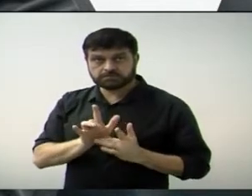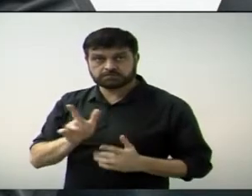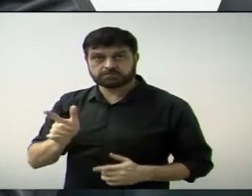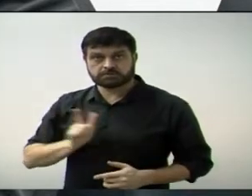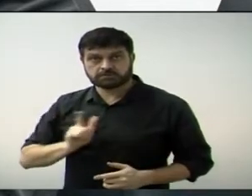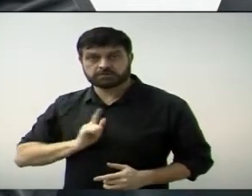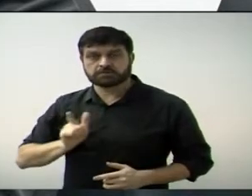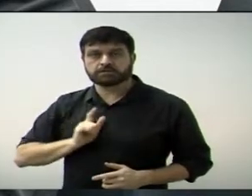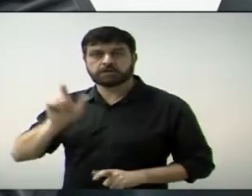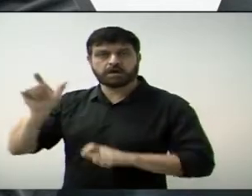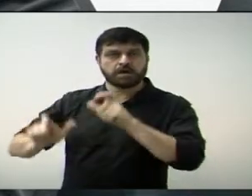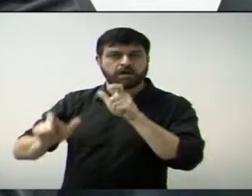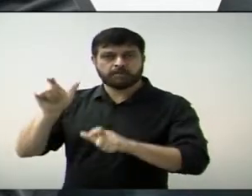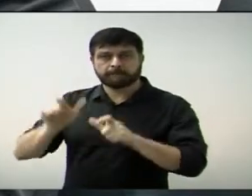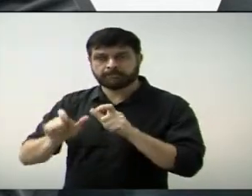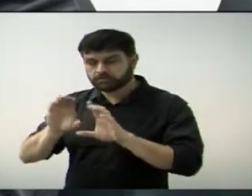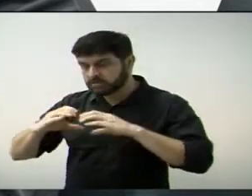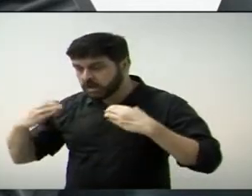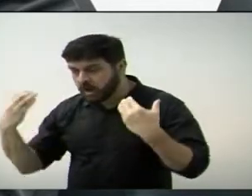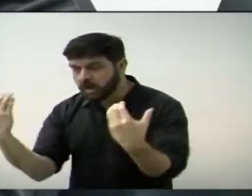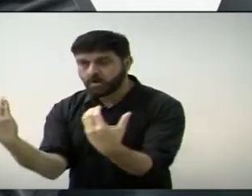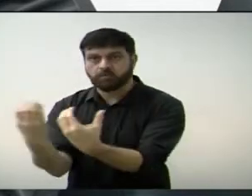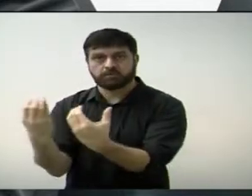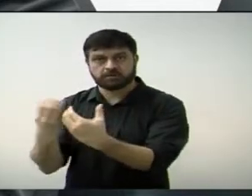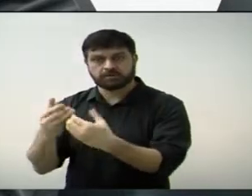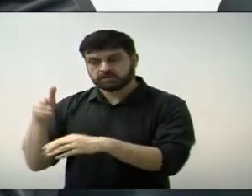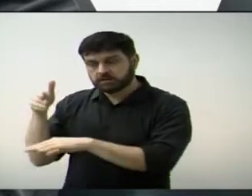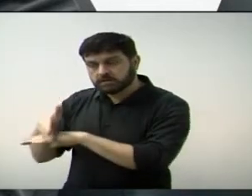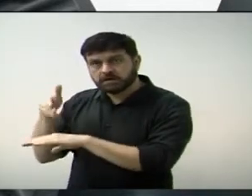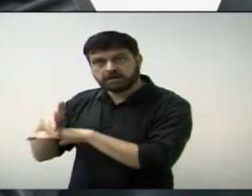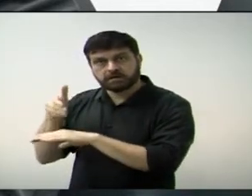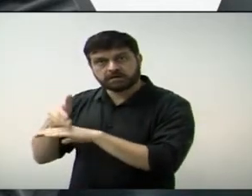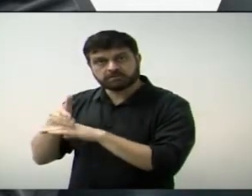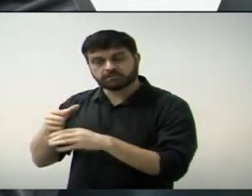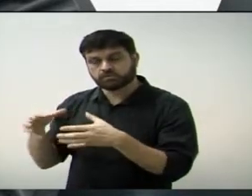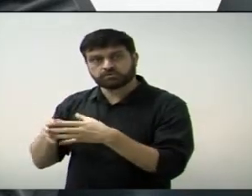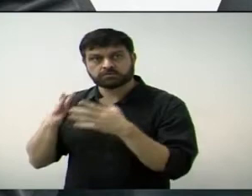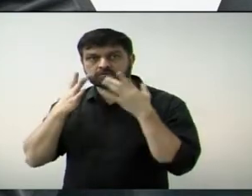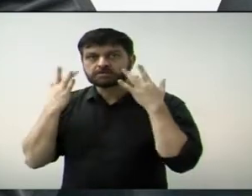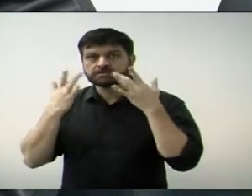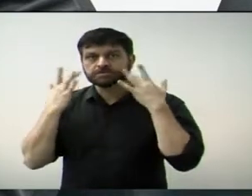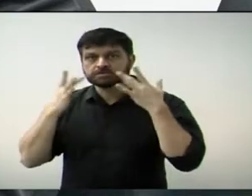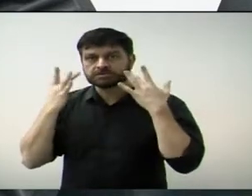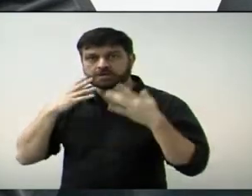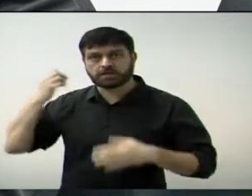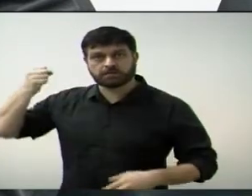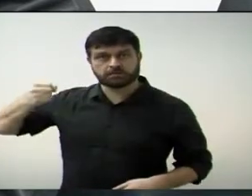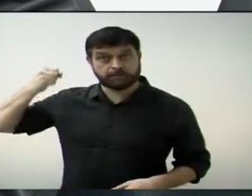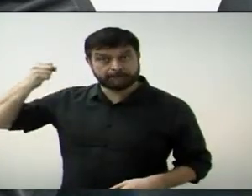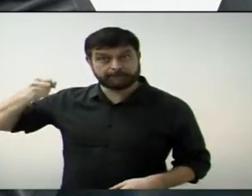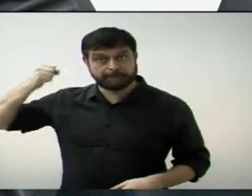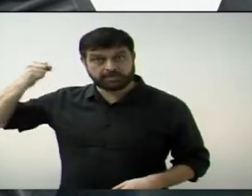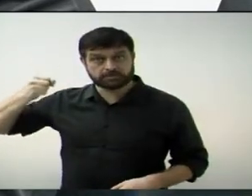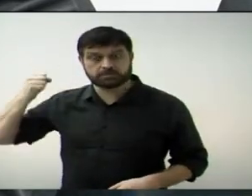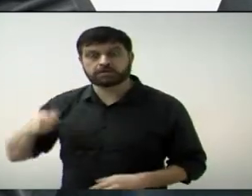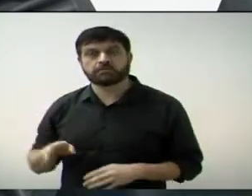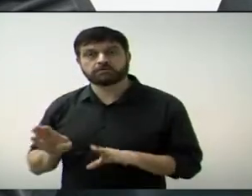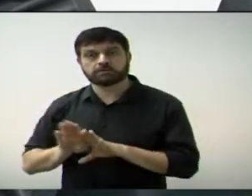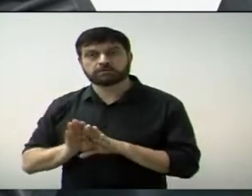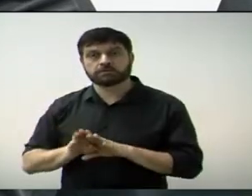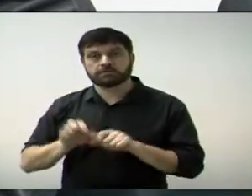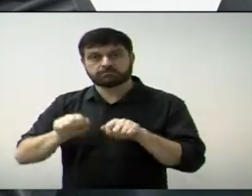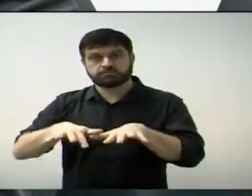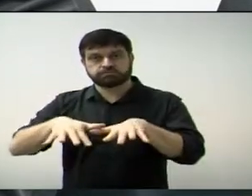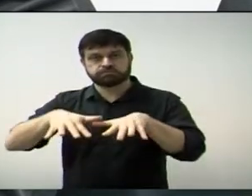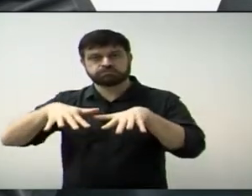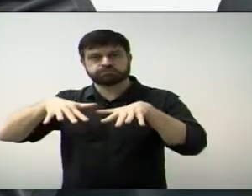artistas e figurantes da comunidade, integrantes da equipe do Teatro Pastor Arte. A plateia